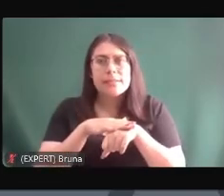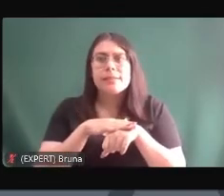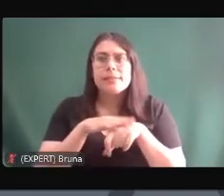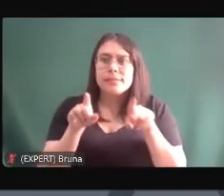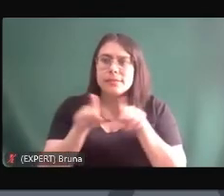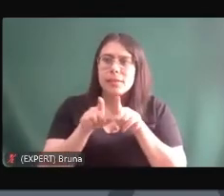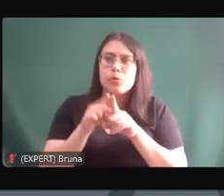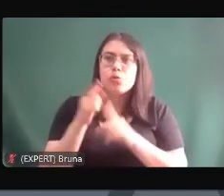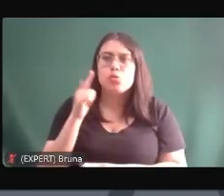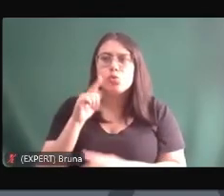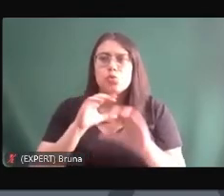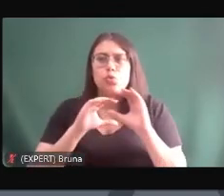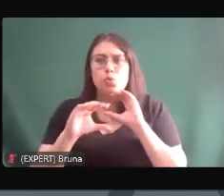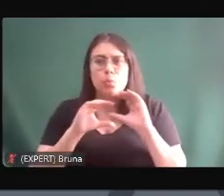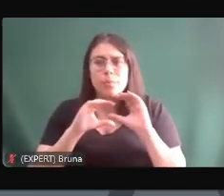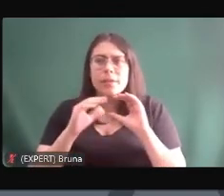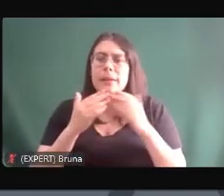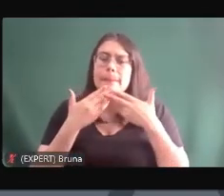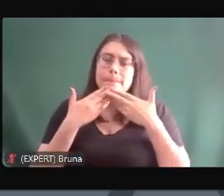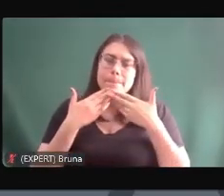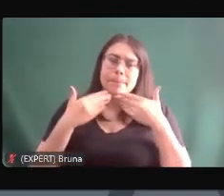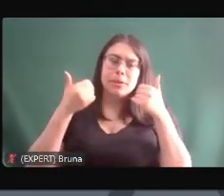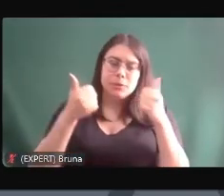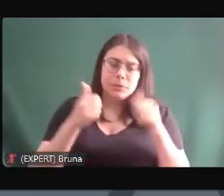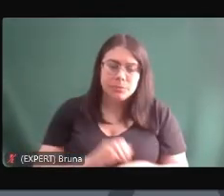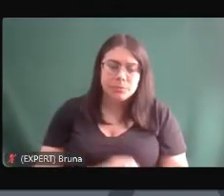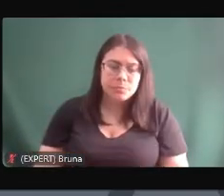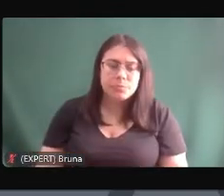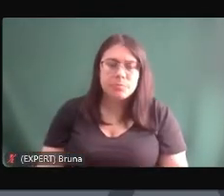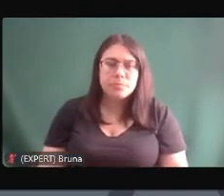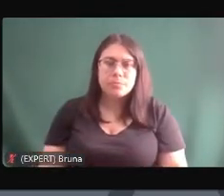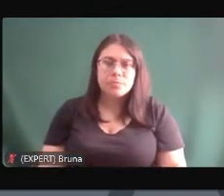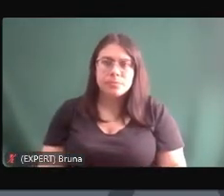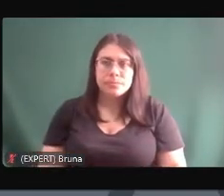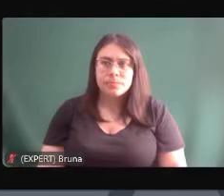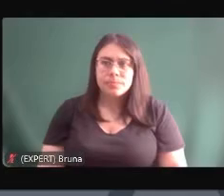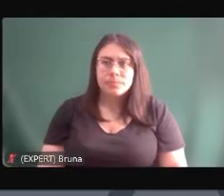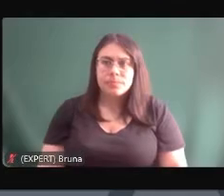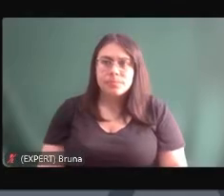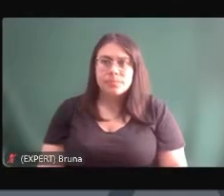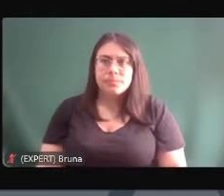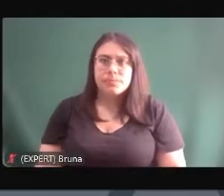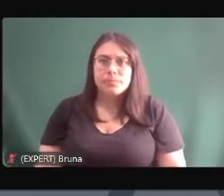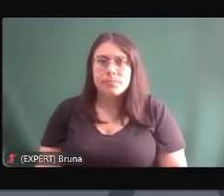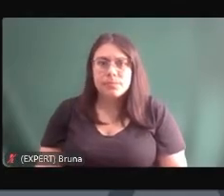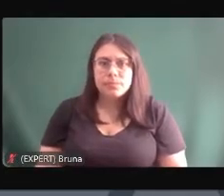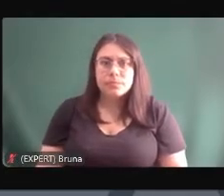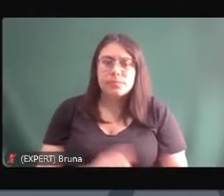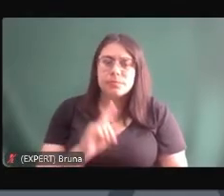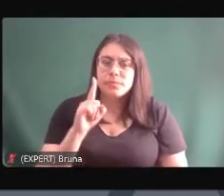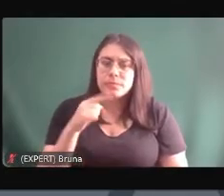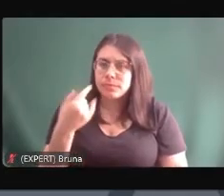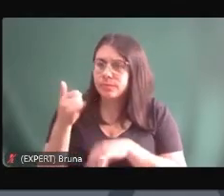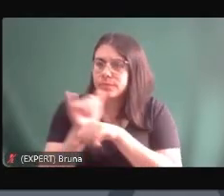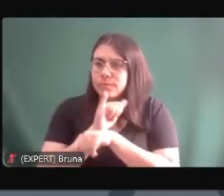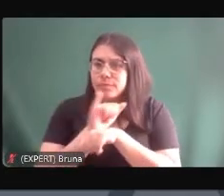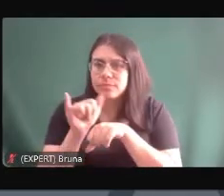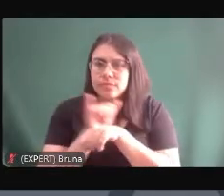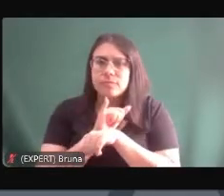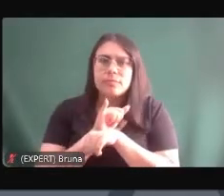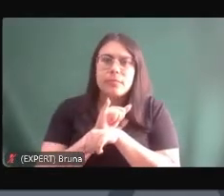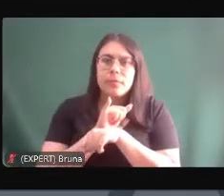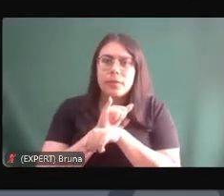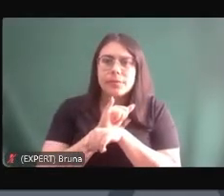comunicar melhor do que a gente com as nossas ferramentas que temos construído até